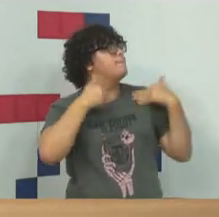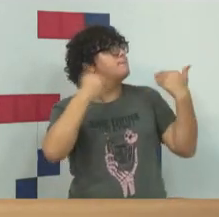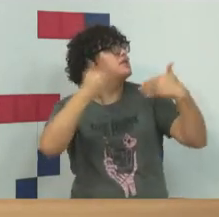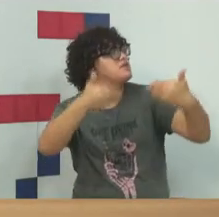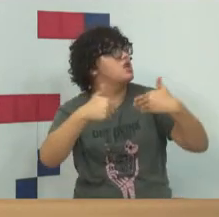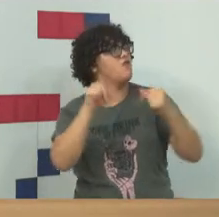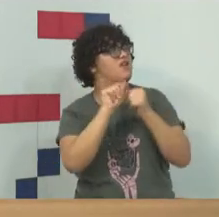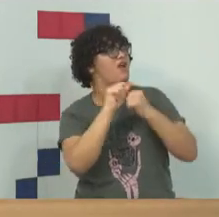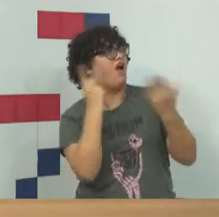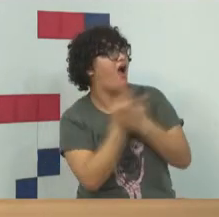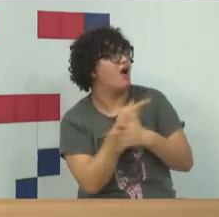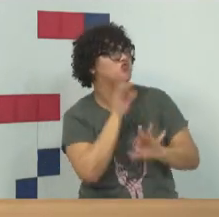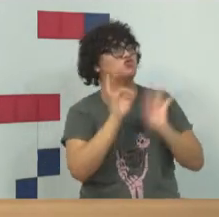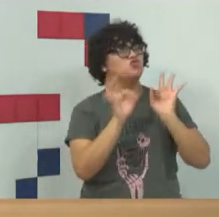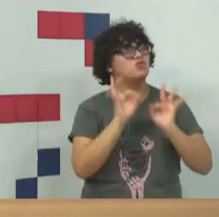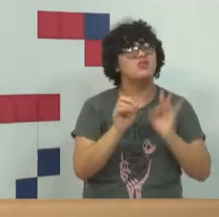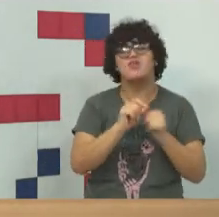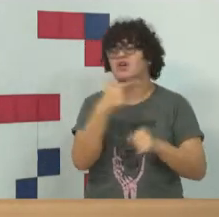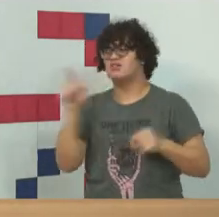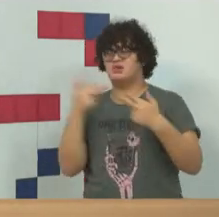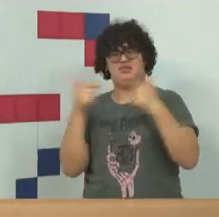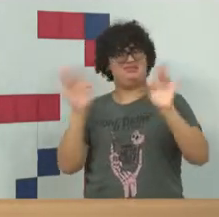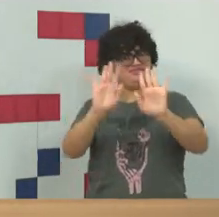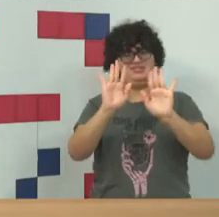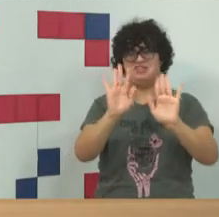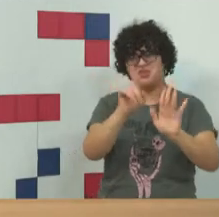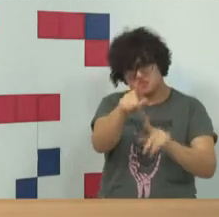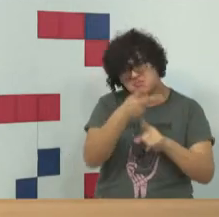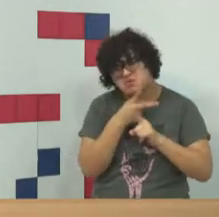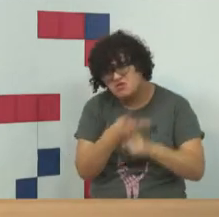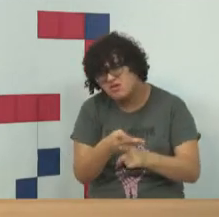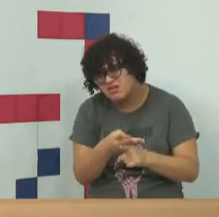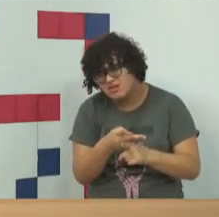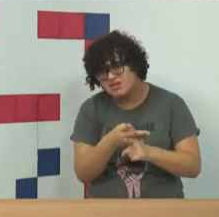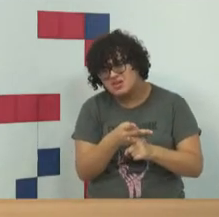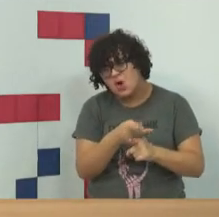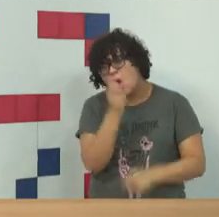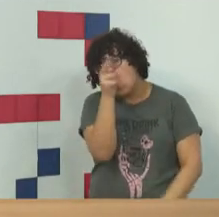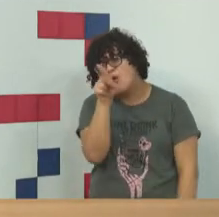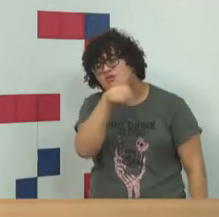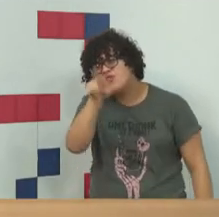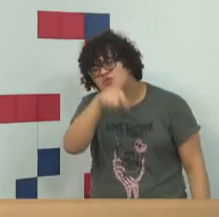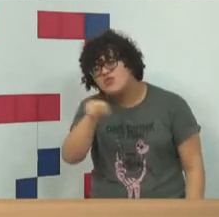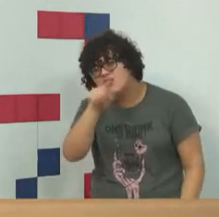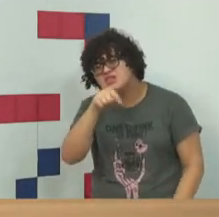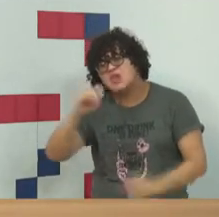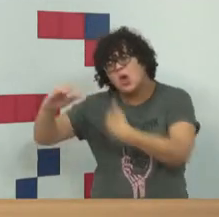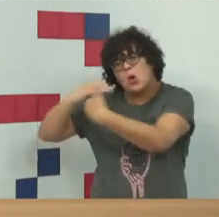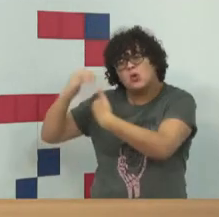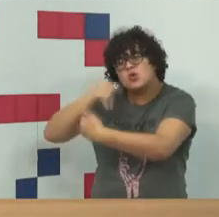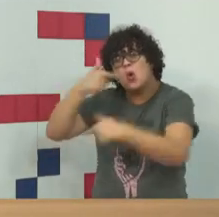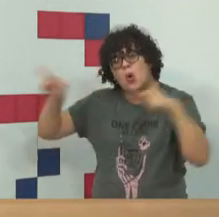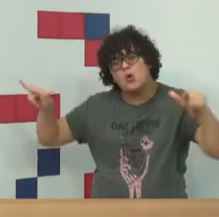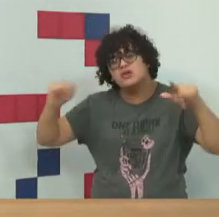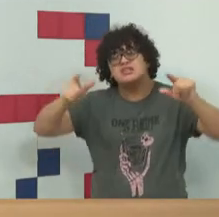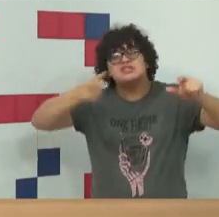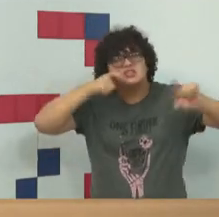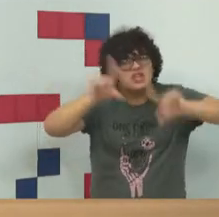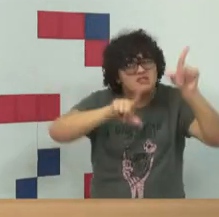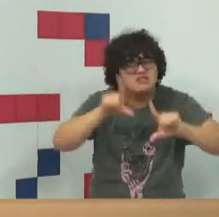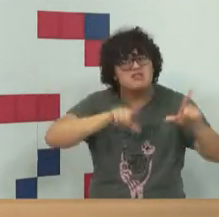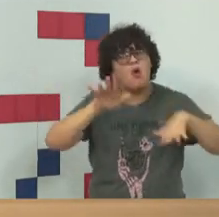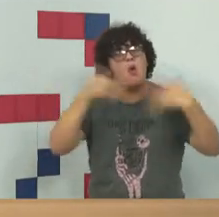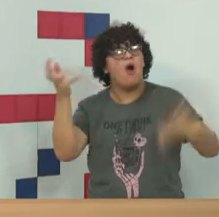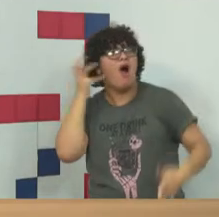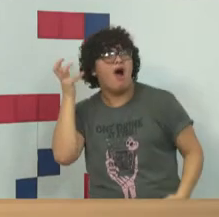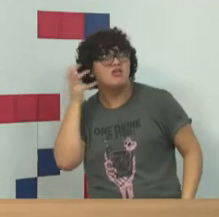fez isso, o juiz fez aquilo, eu falo, você buscou? Ou você escutou na rádio, na televisão, numa emissora?